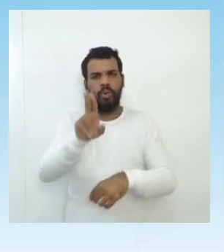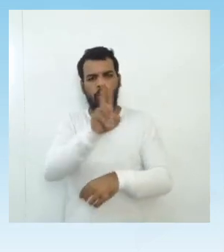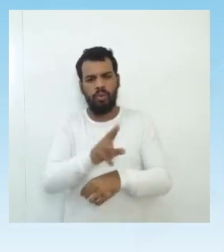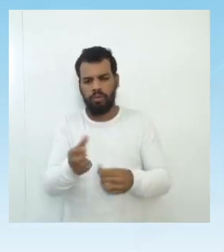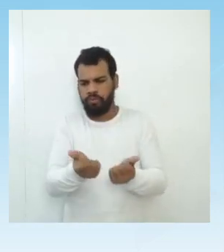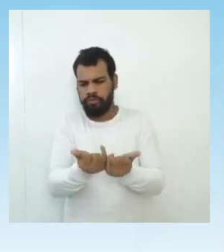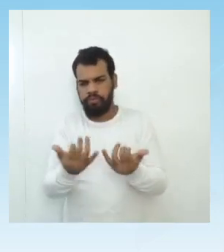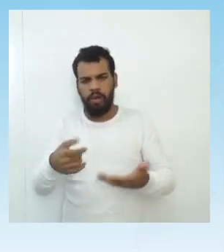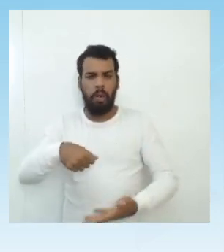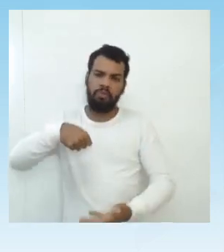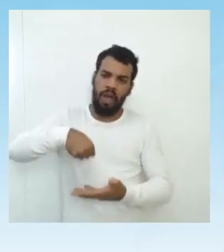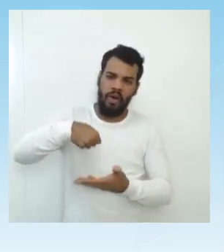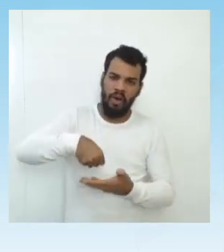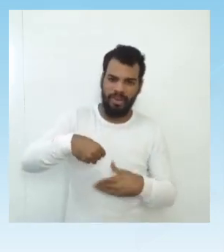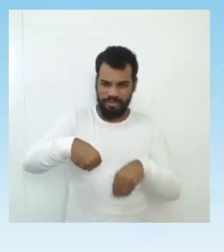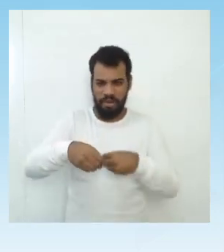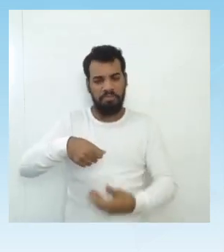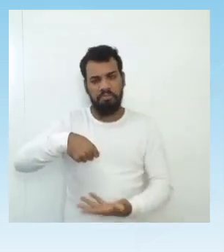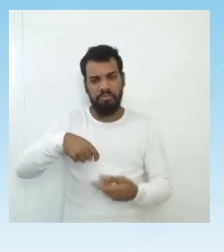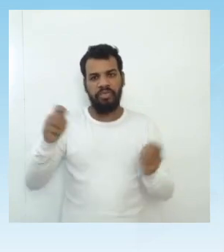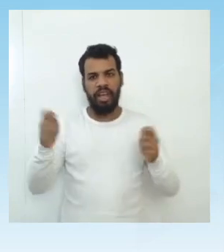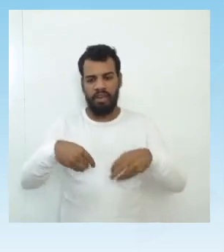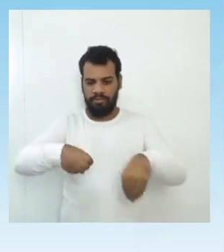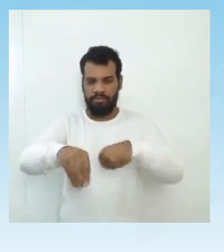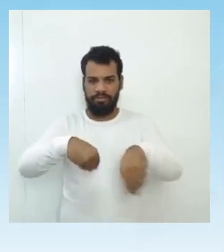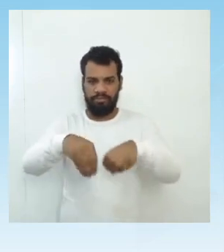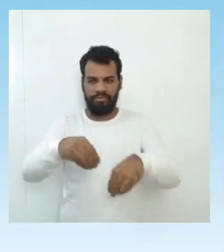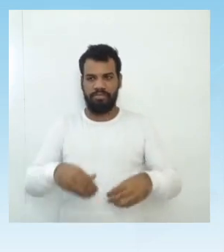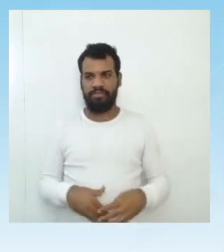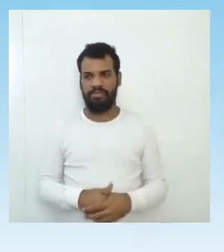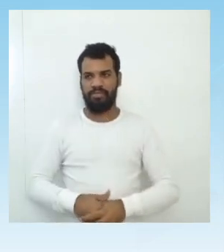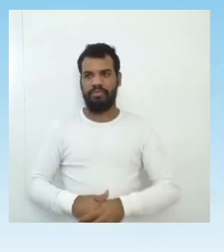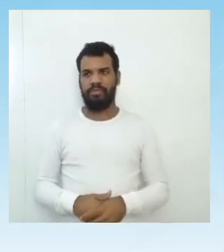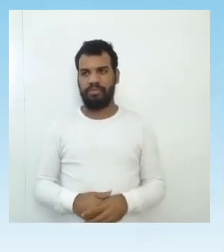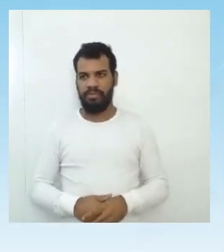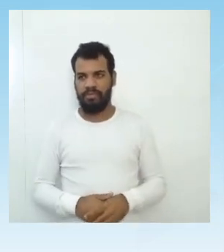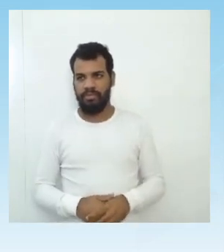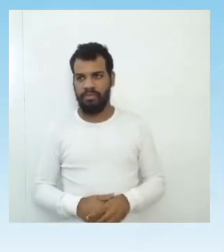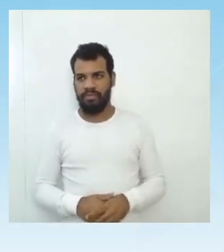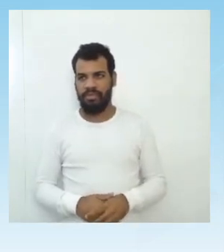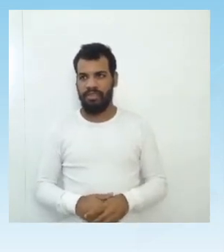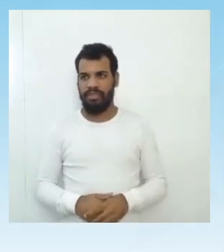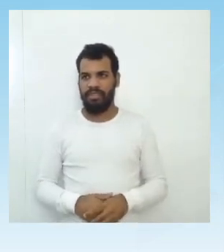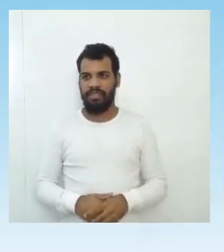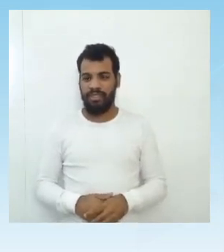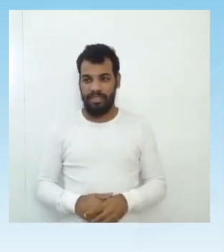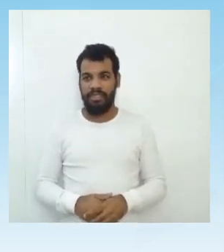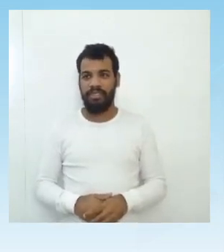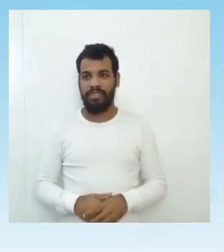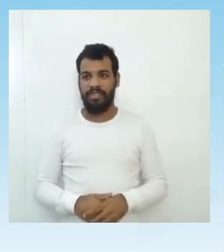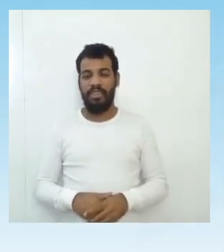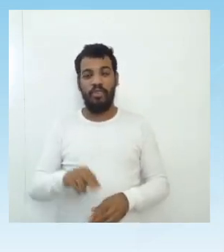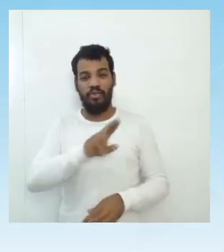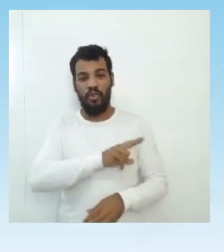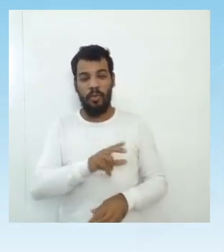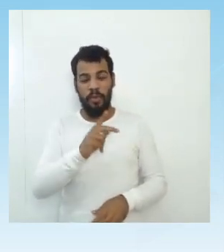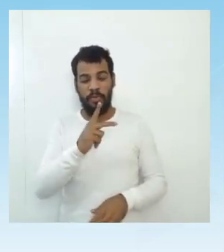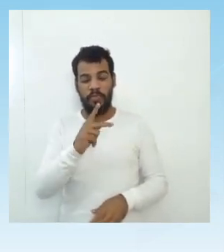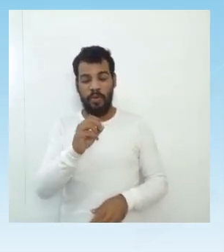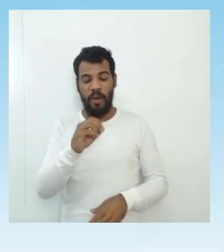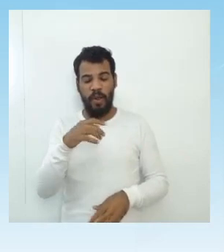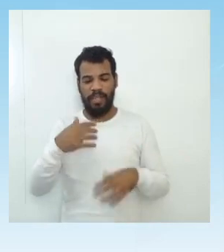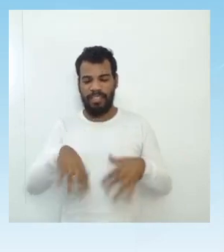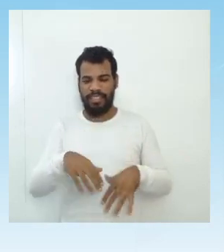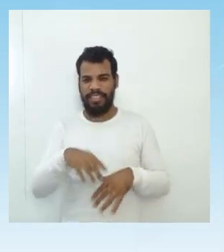aplicação é ali o politetrafluctitleno, olha que nome, bem